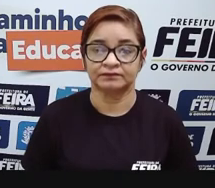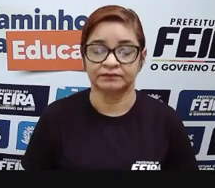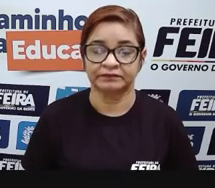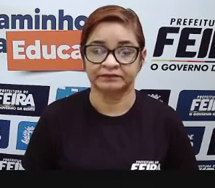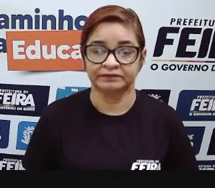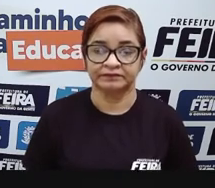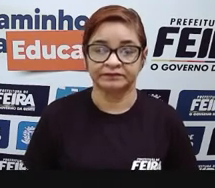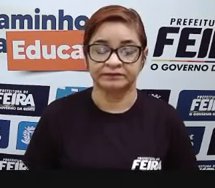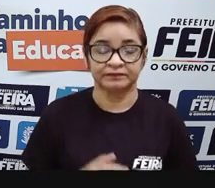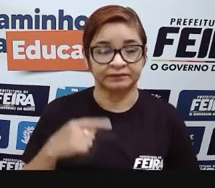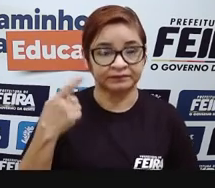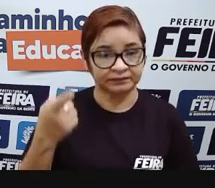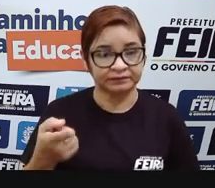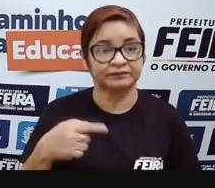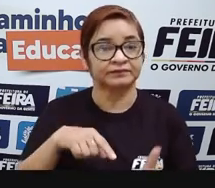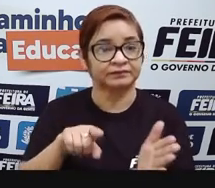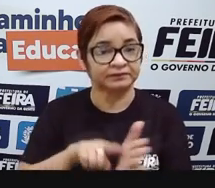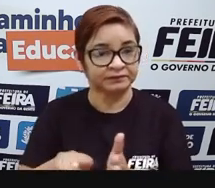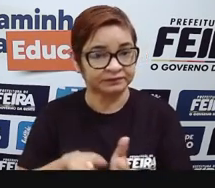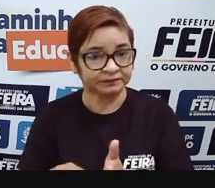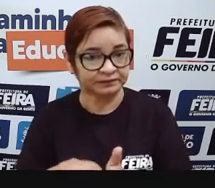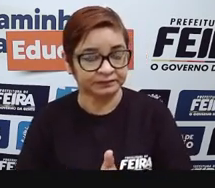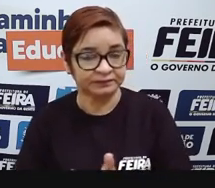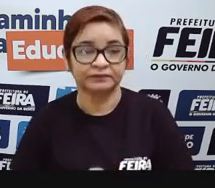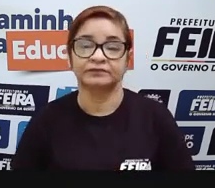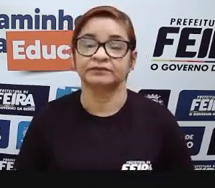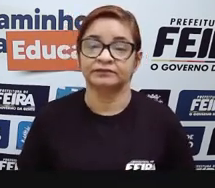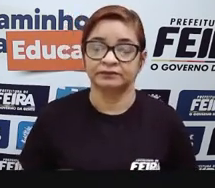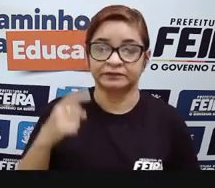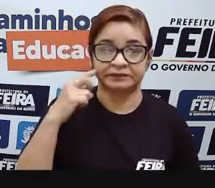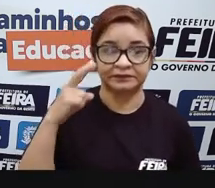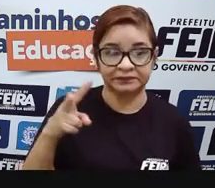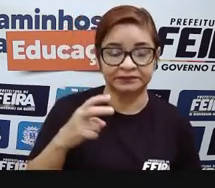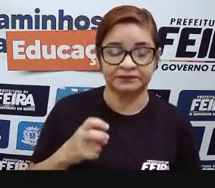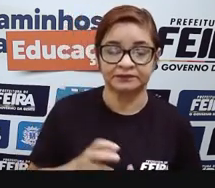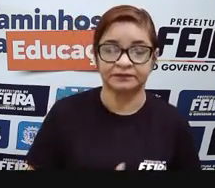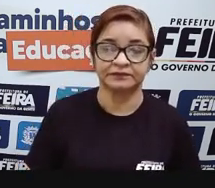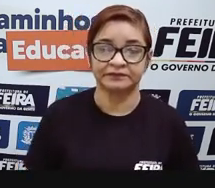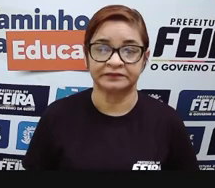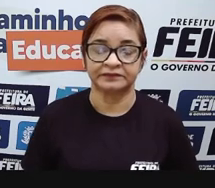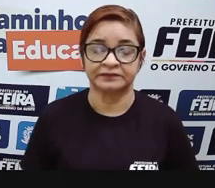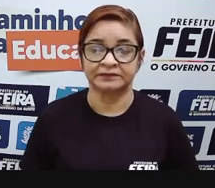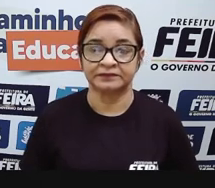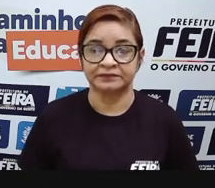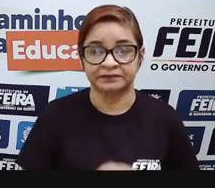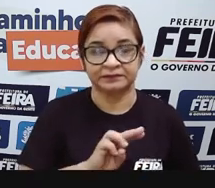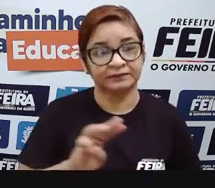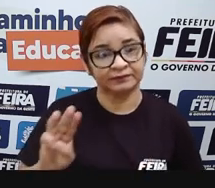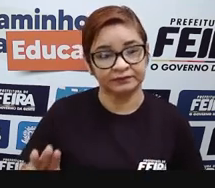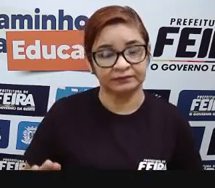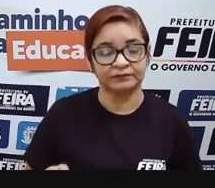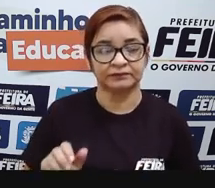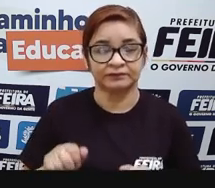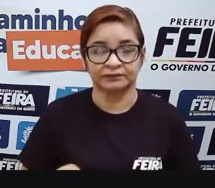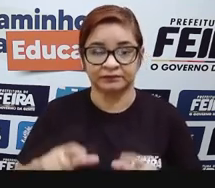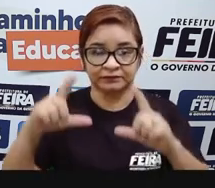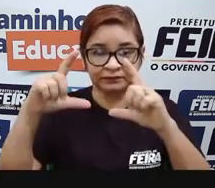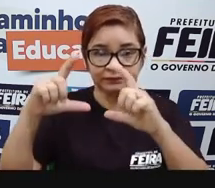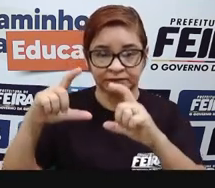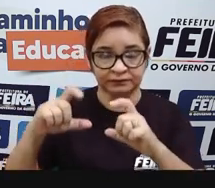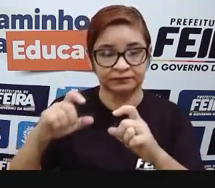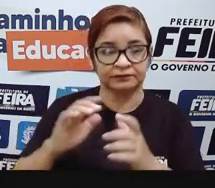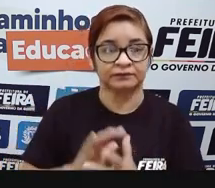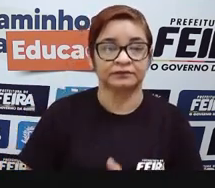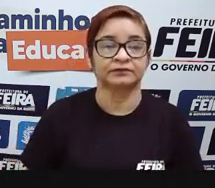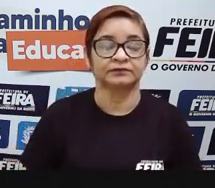Eu vou deixar como indicação mesmo, pra vocês pesquisarem, esse link, vocês podem estar fotografando, colocando no